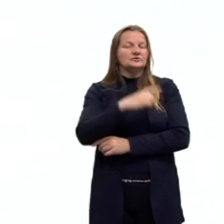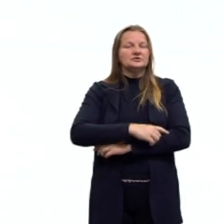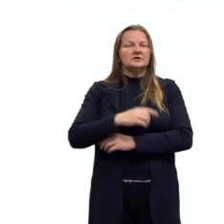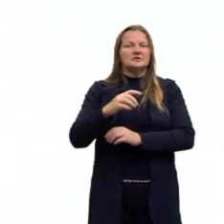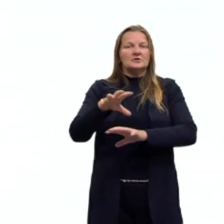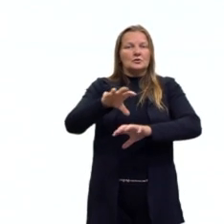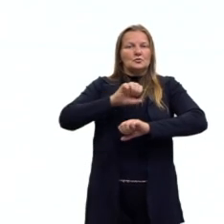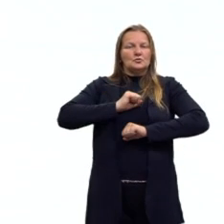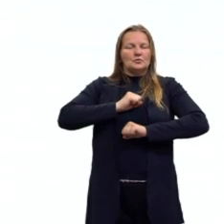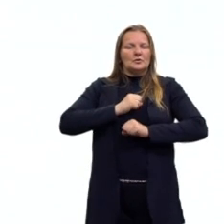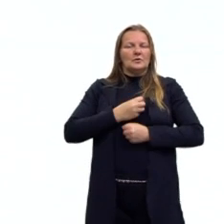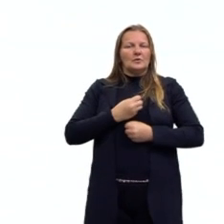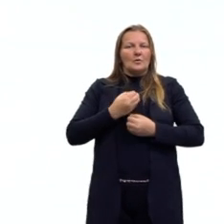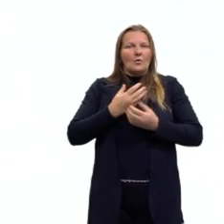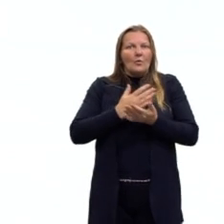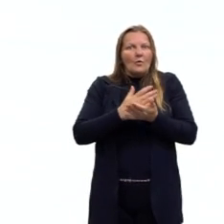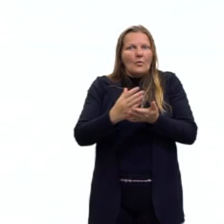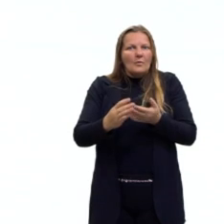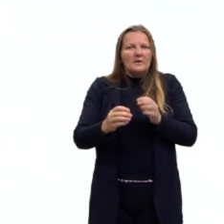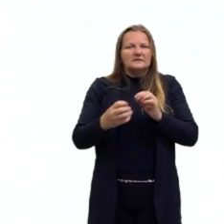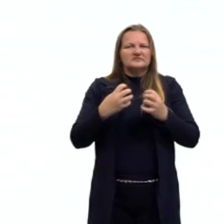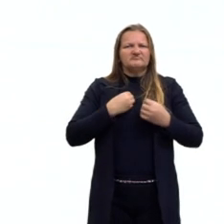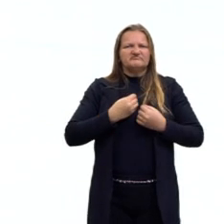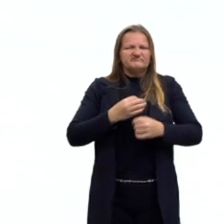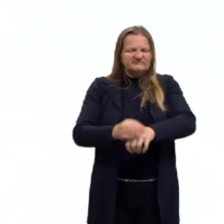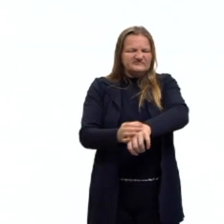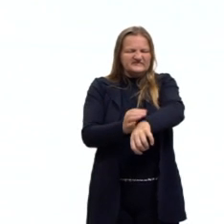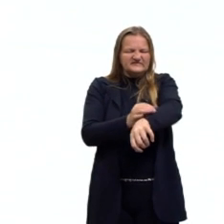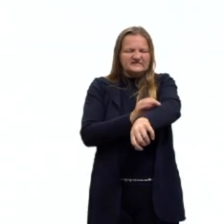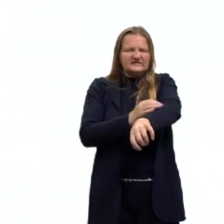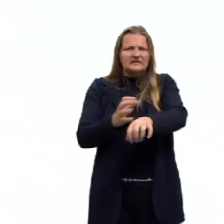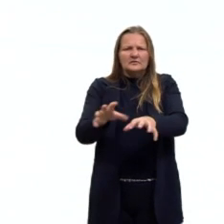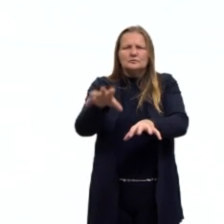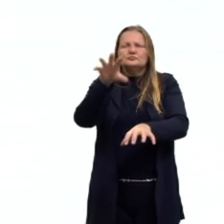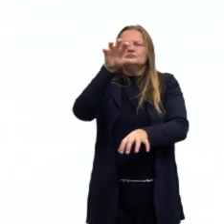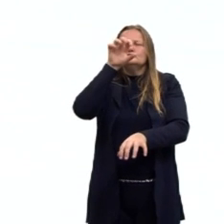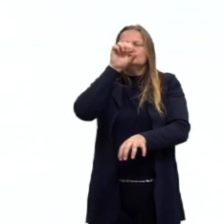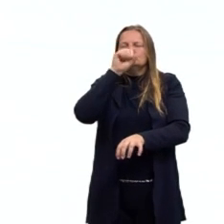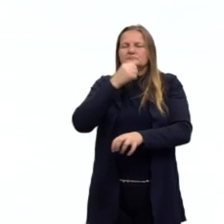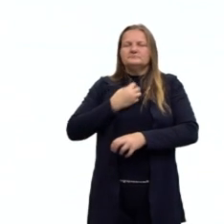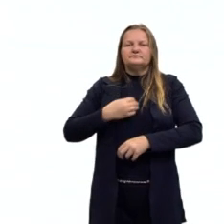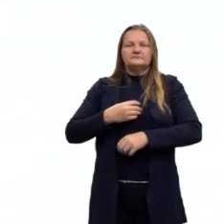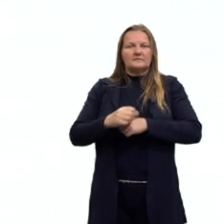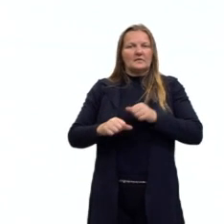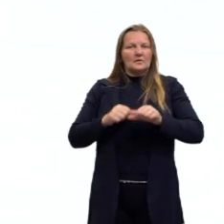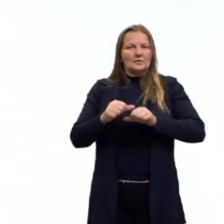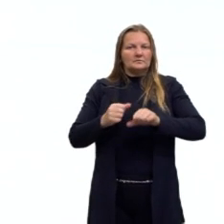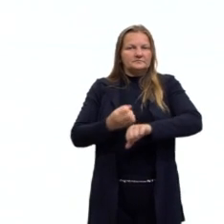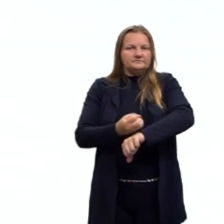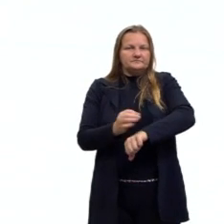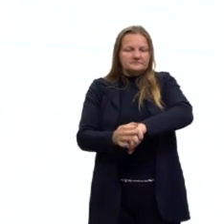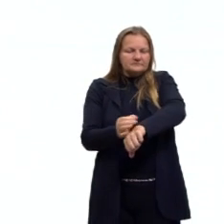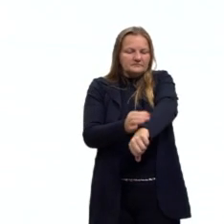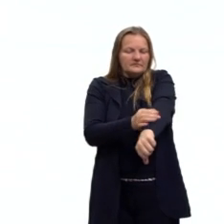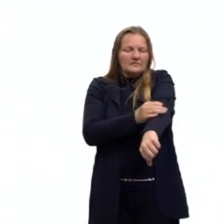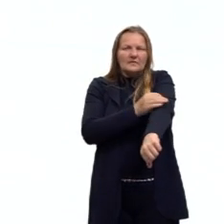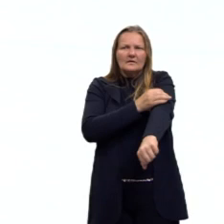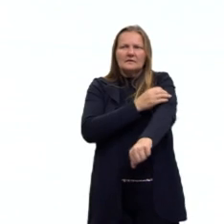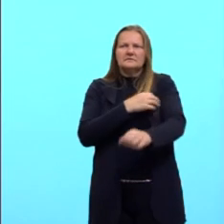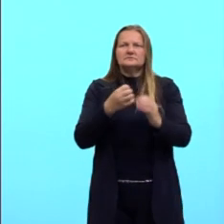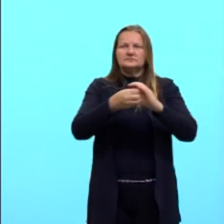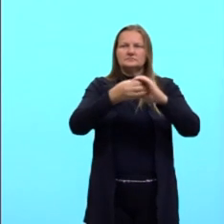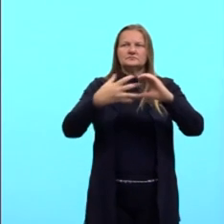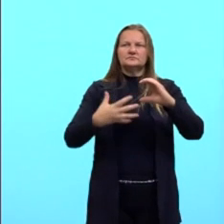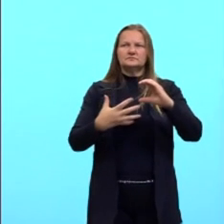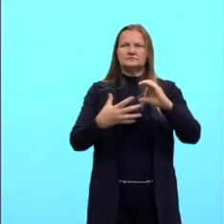após a exposição, após o contato, então, com essas gotículas aí contaminadas. Então, aqui os sintomas do sarampo